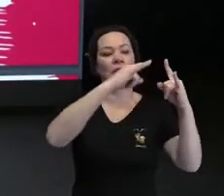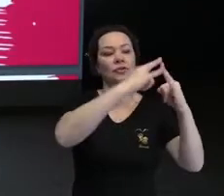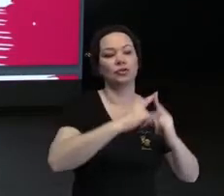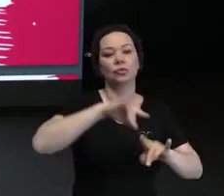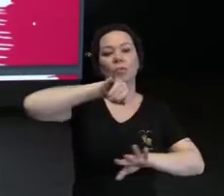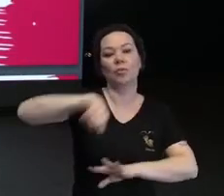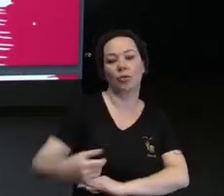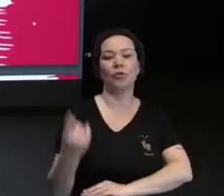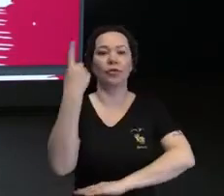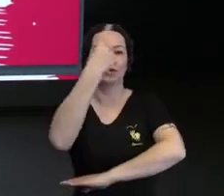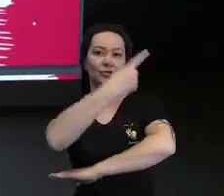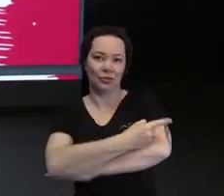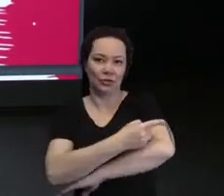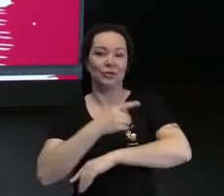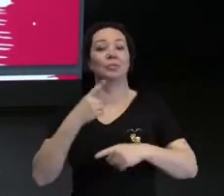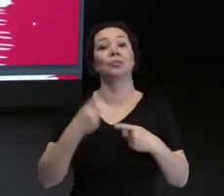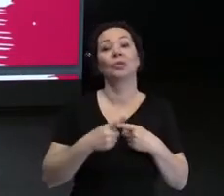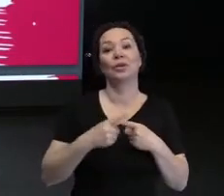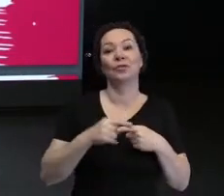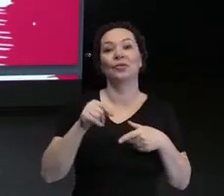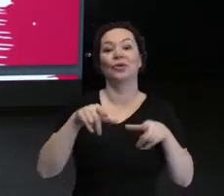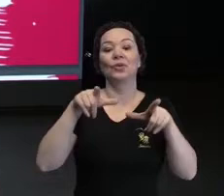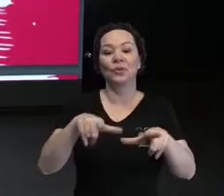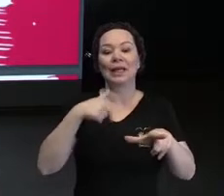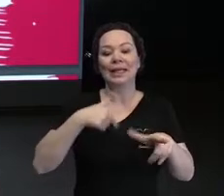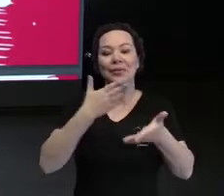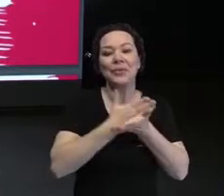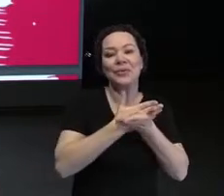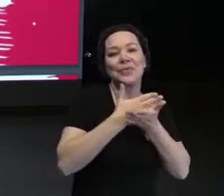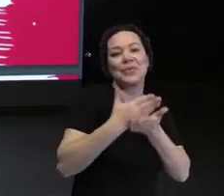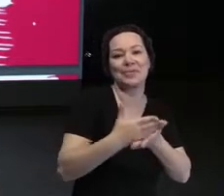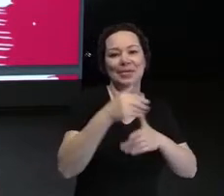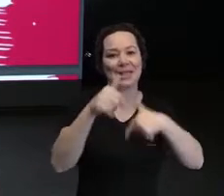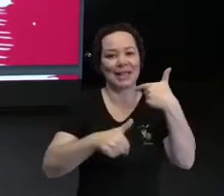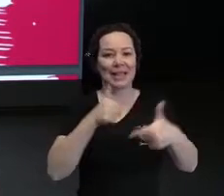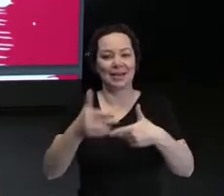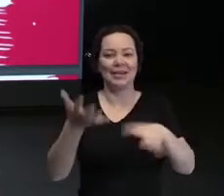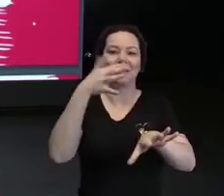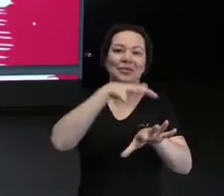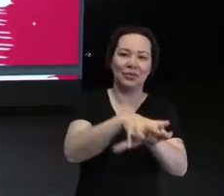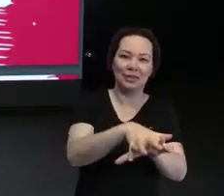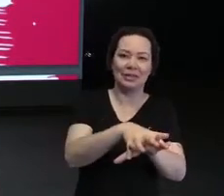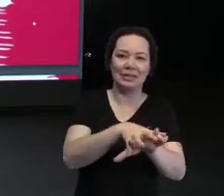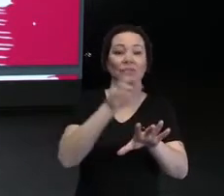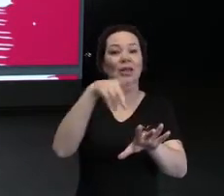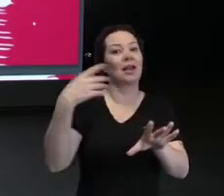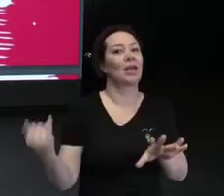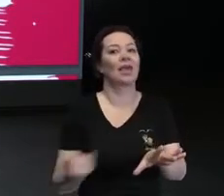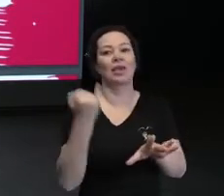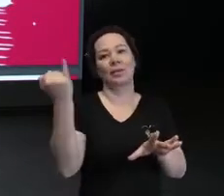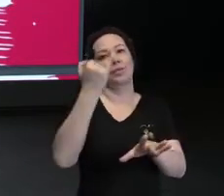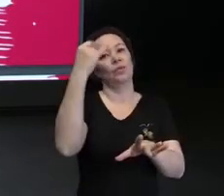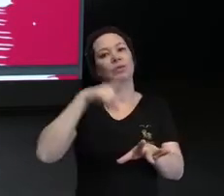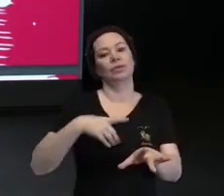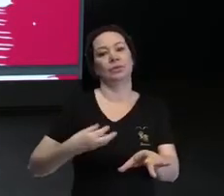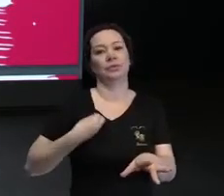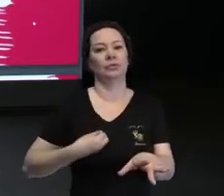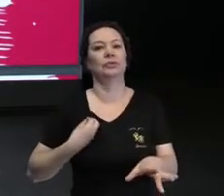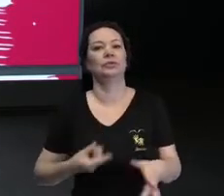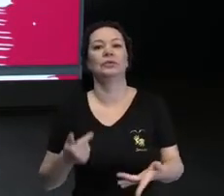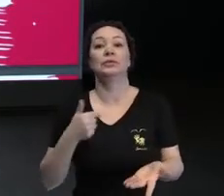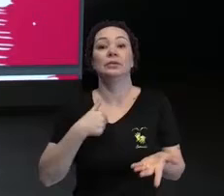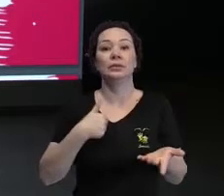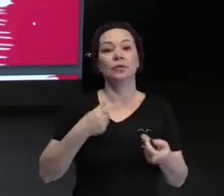para essa questão da inclusão e entender a importância que ela passou a ter na minha vida. Foi lá onde eu